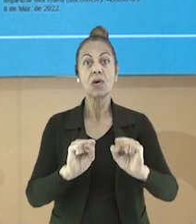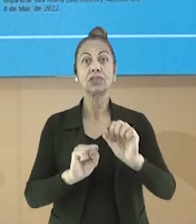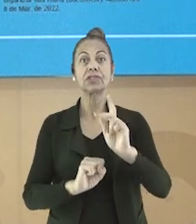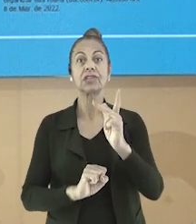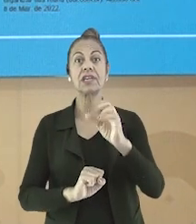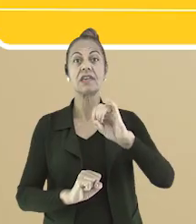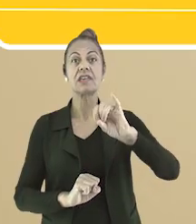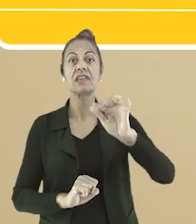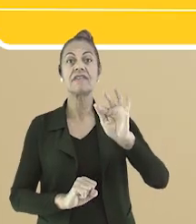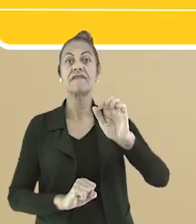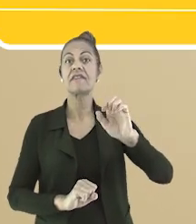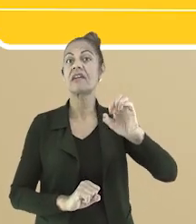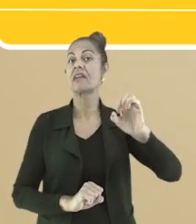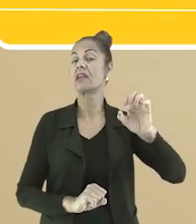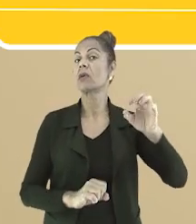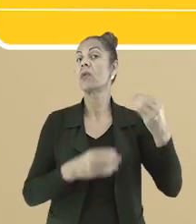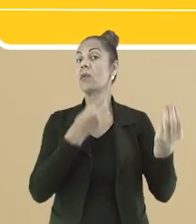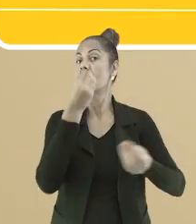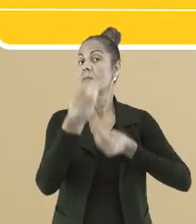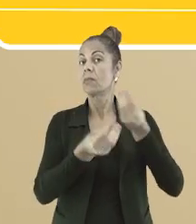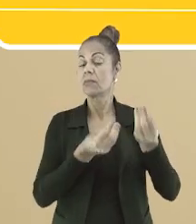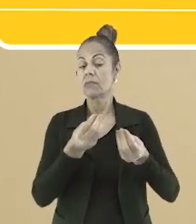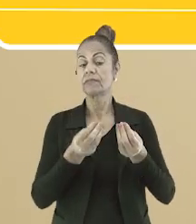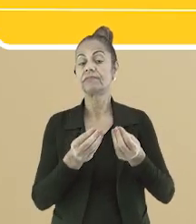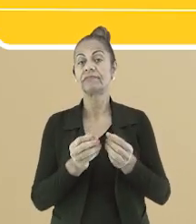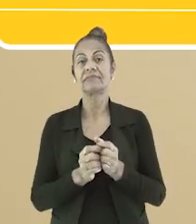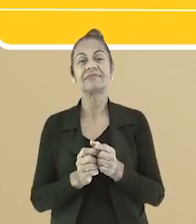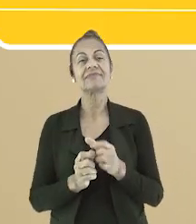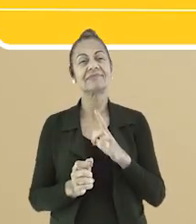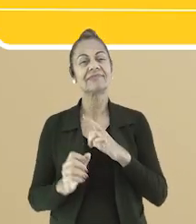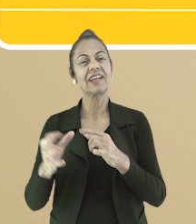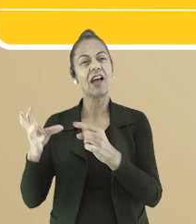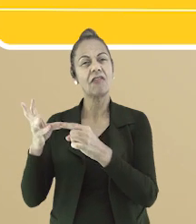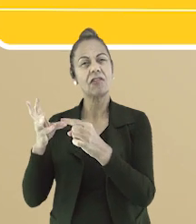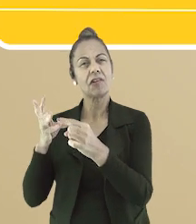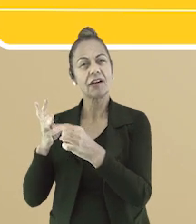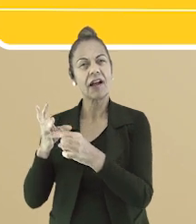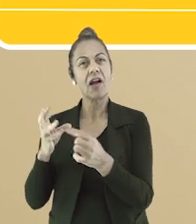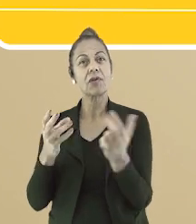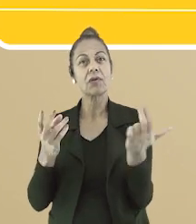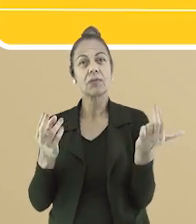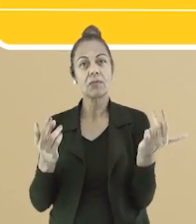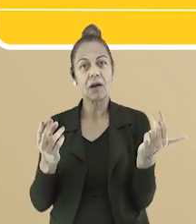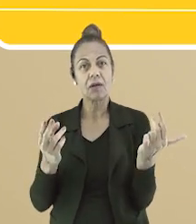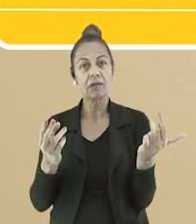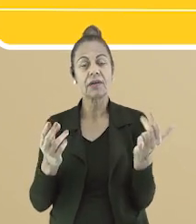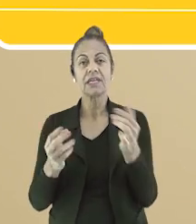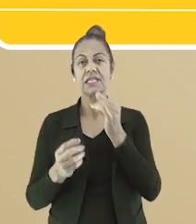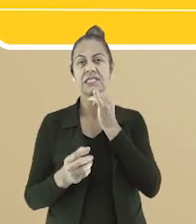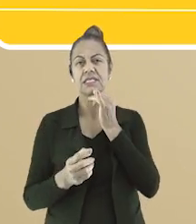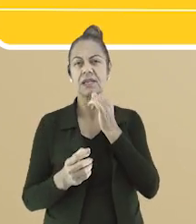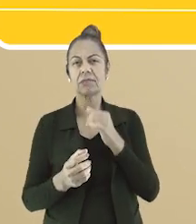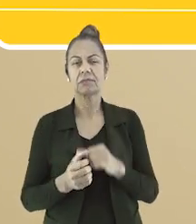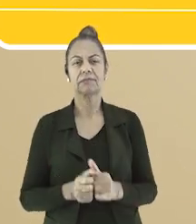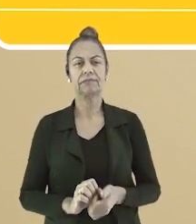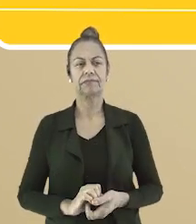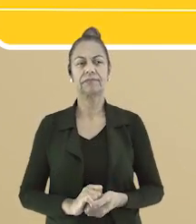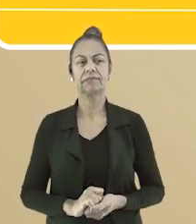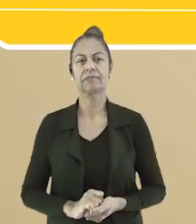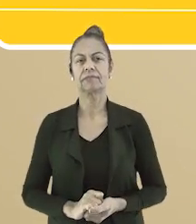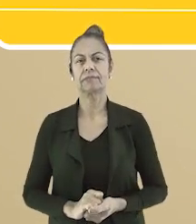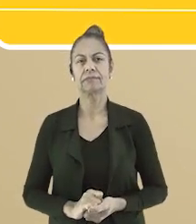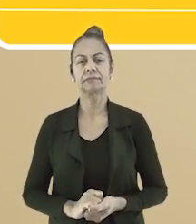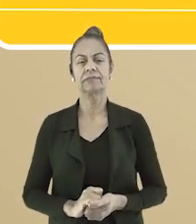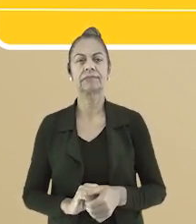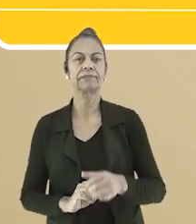caso. O hífen é empregado. Em palavras, cujo prefixo termina com a mesma vogal